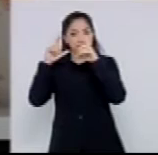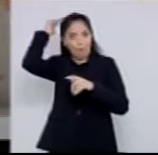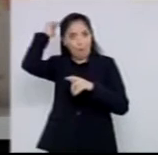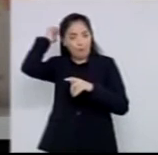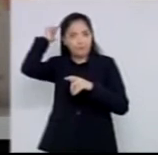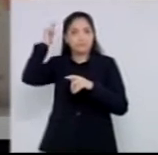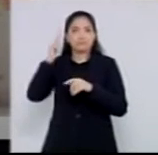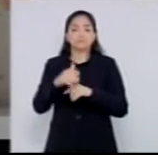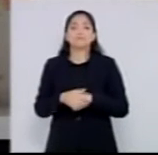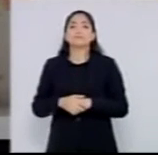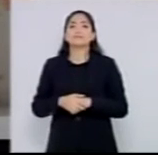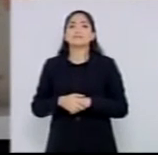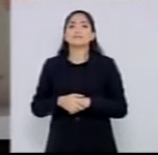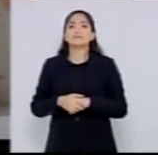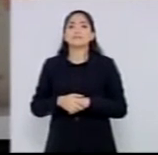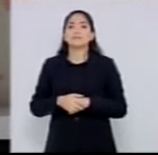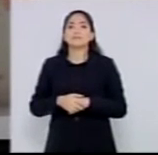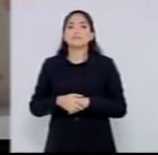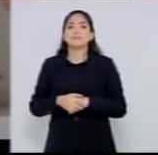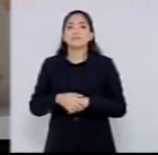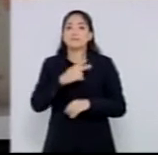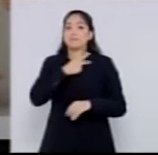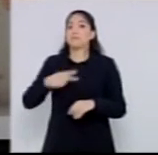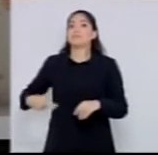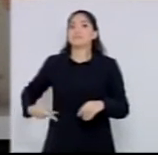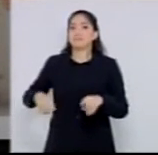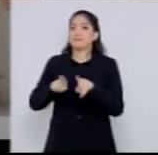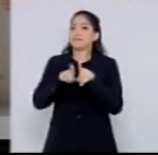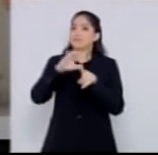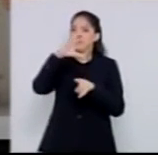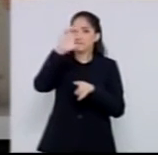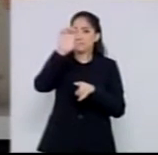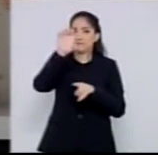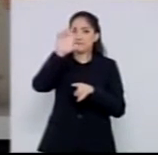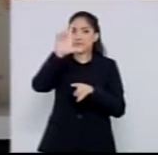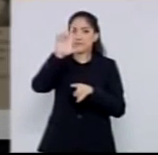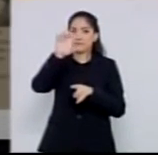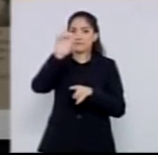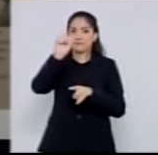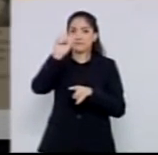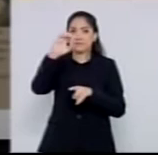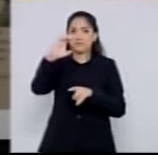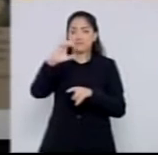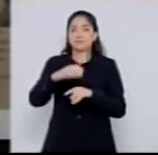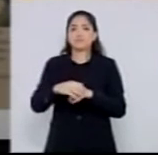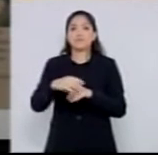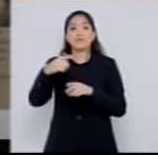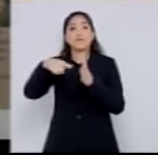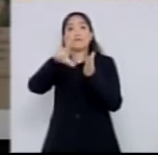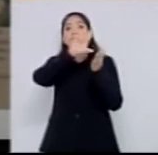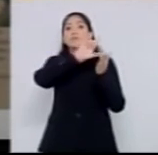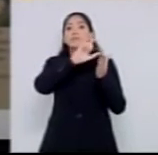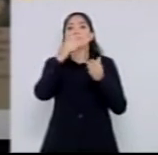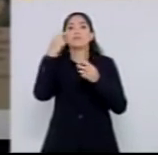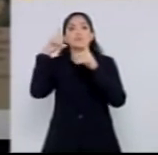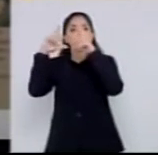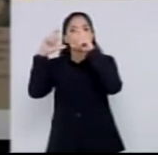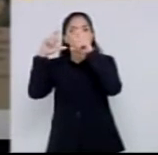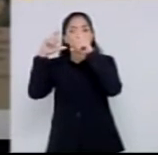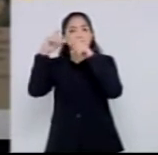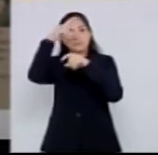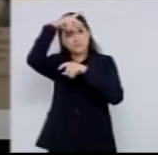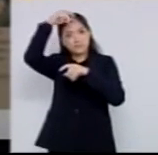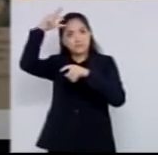da Celeste, o Cleverson, ali, mas engraçado, volta lá a anterior, e a foto da prefeitura, o